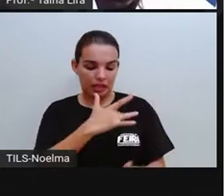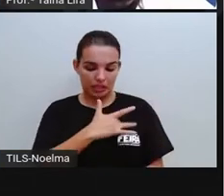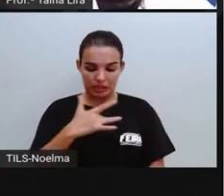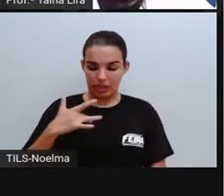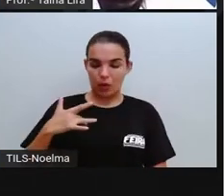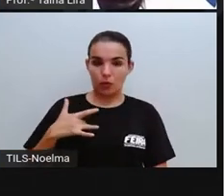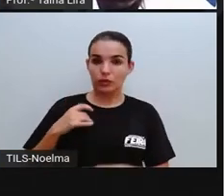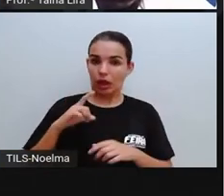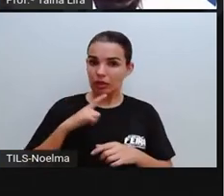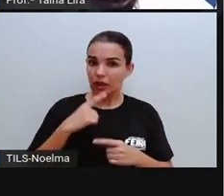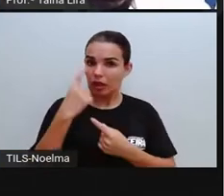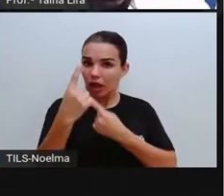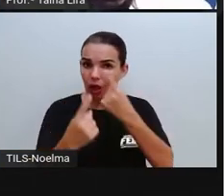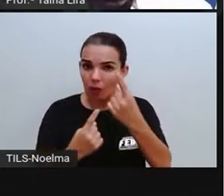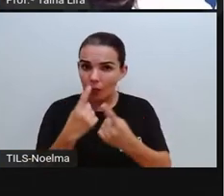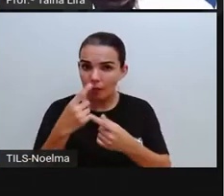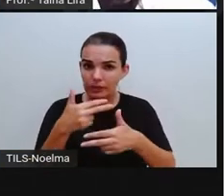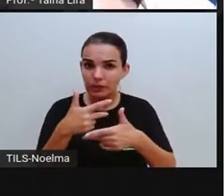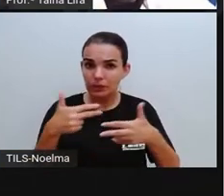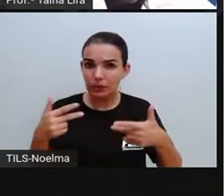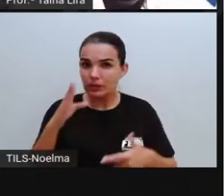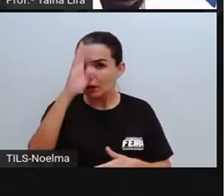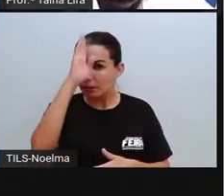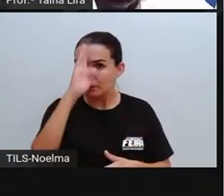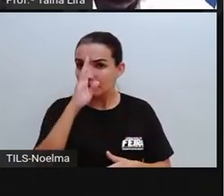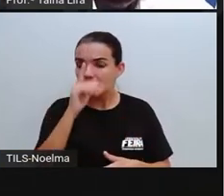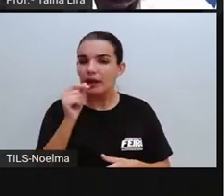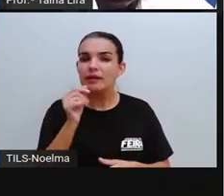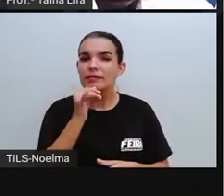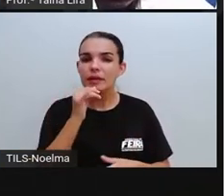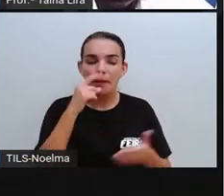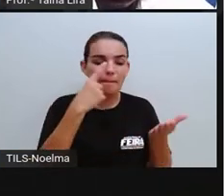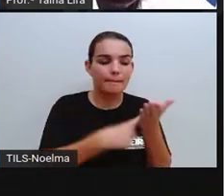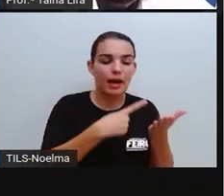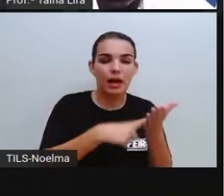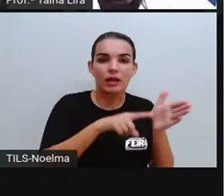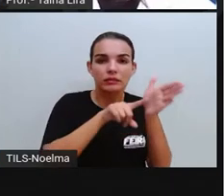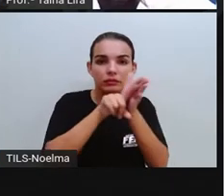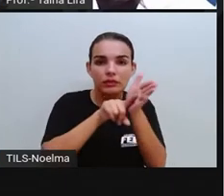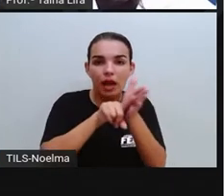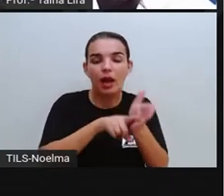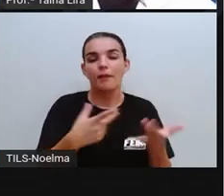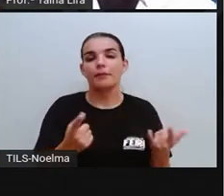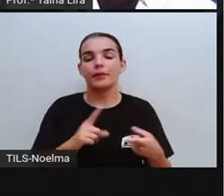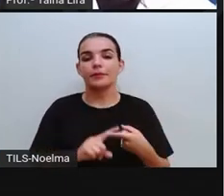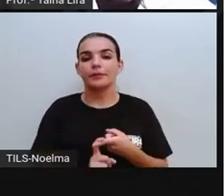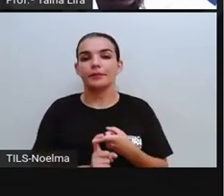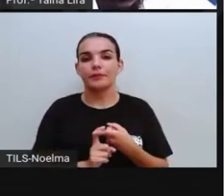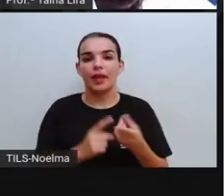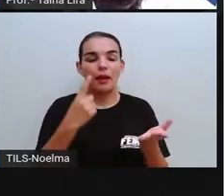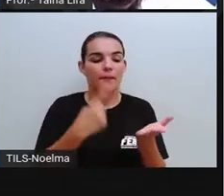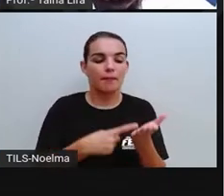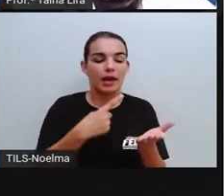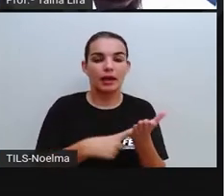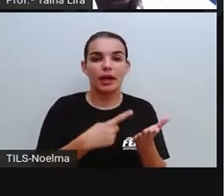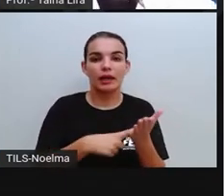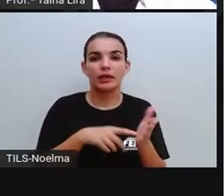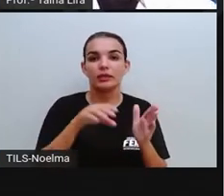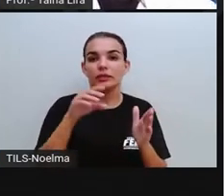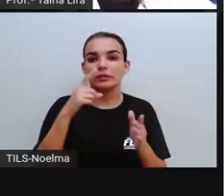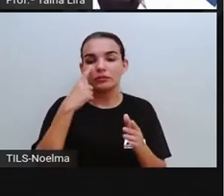ela oferece alguns serviços públicos. Marcação de exame, marcação de consulta,